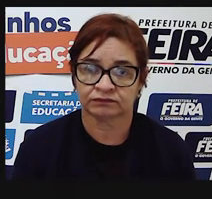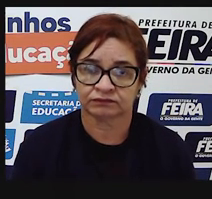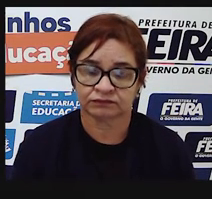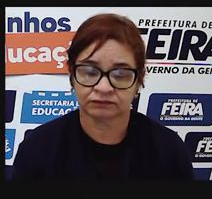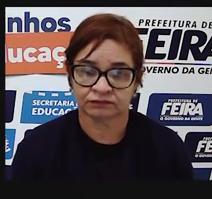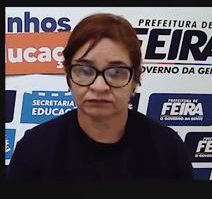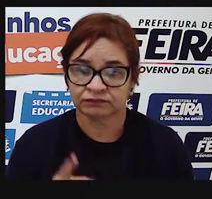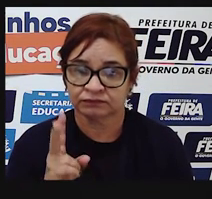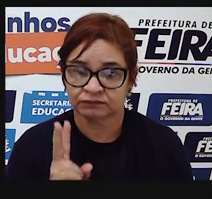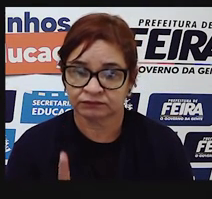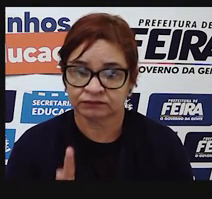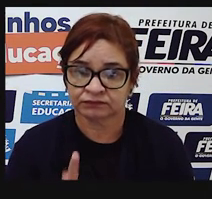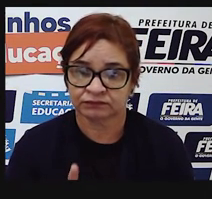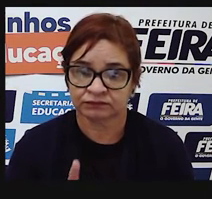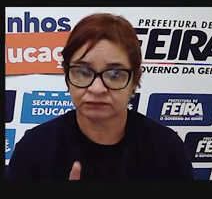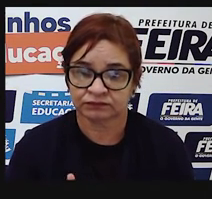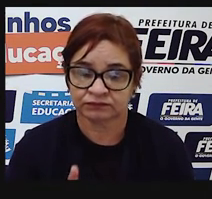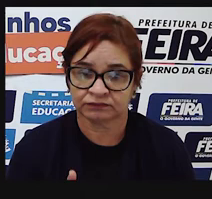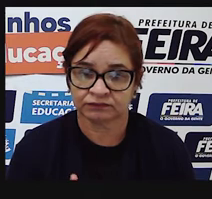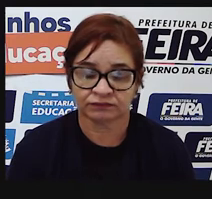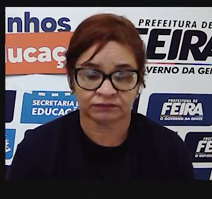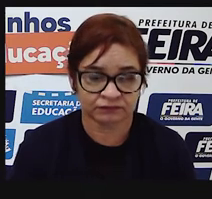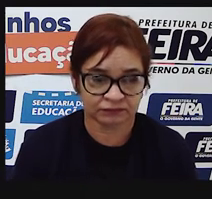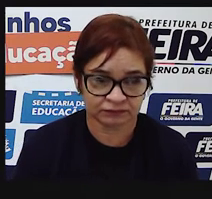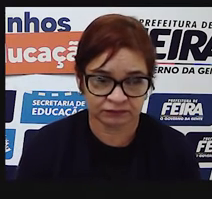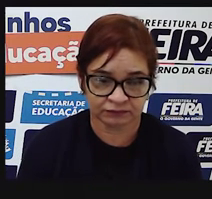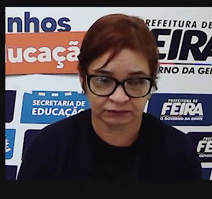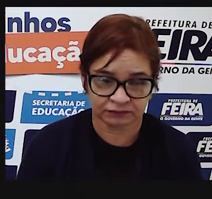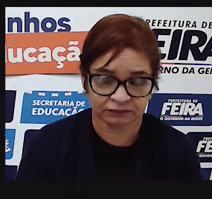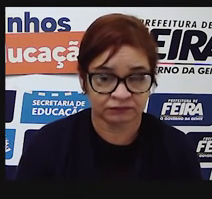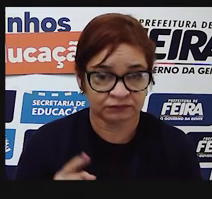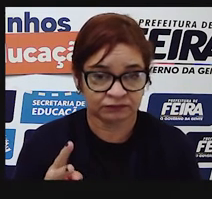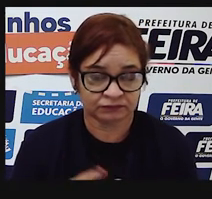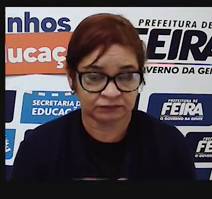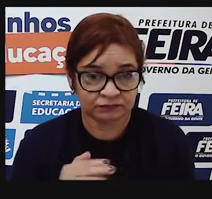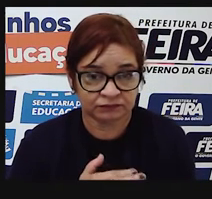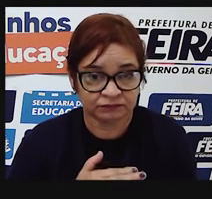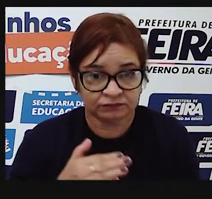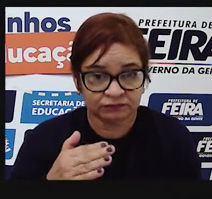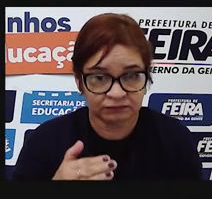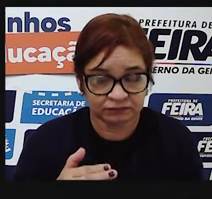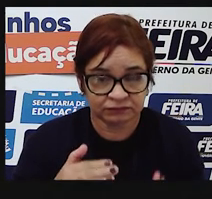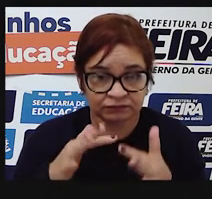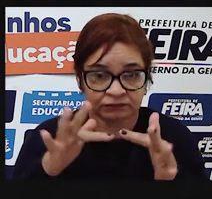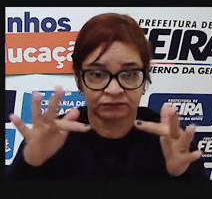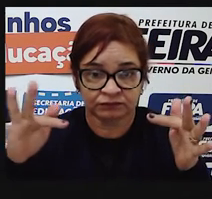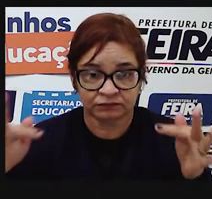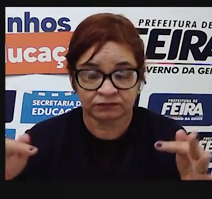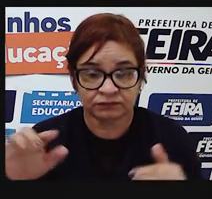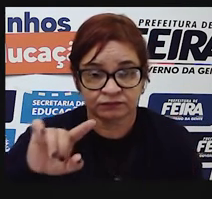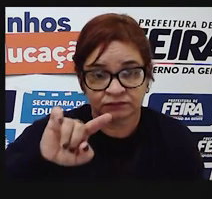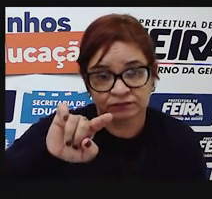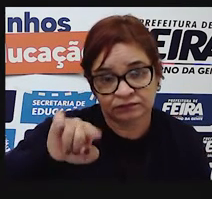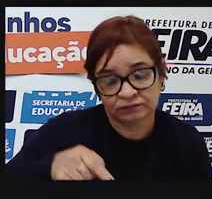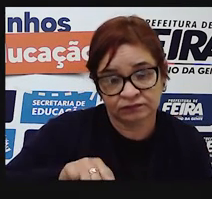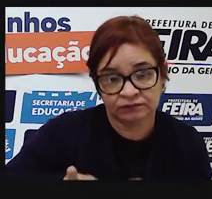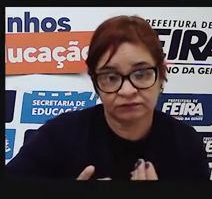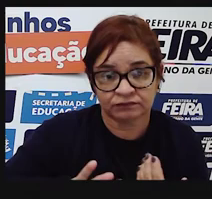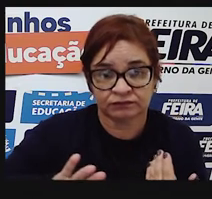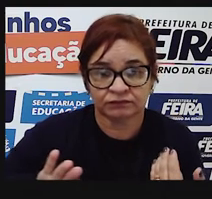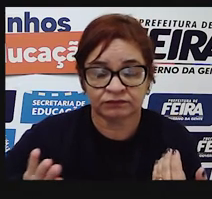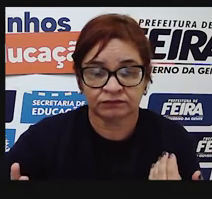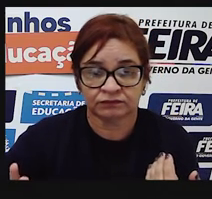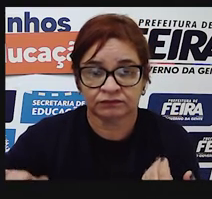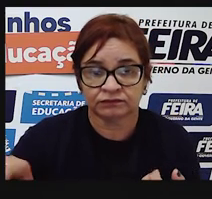sempre que houver uma adjunta adverbial no início da frase, você vai utilizar uma vírgula para separá-lo do